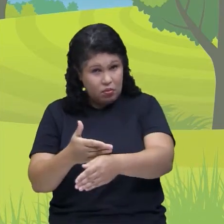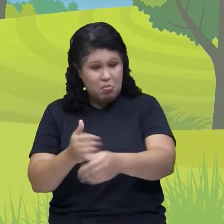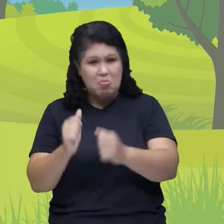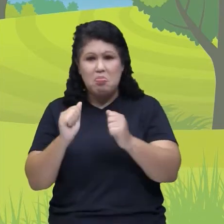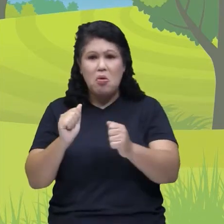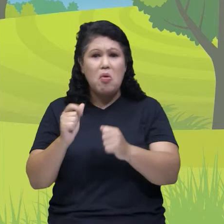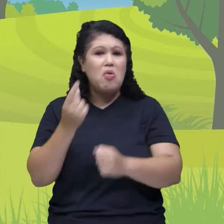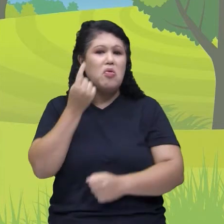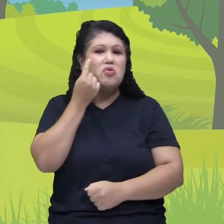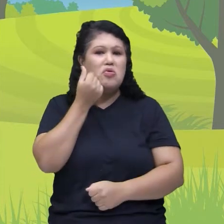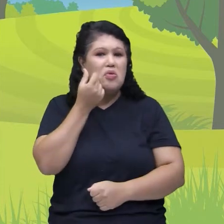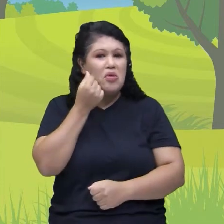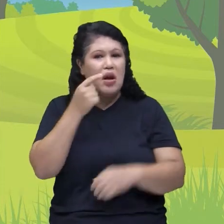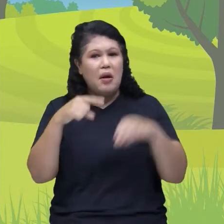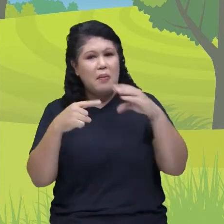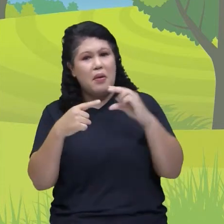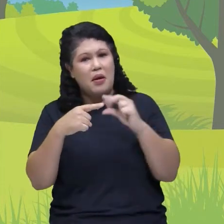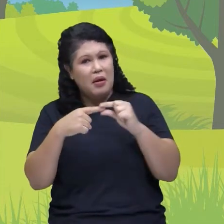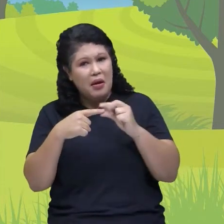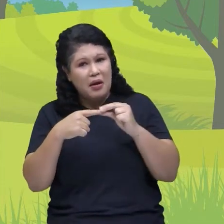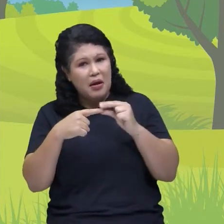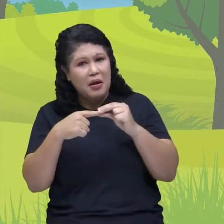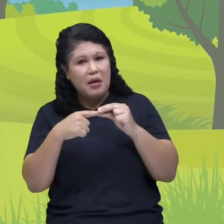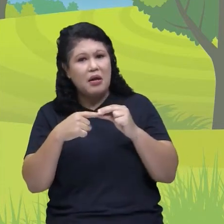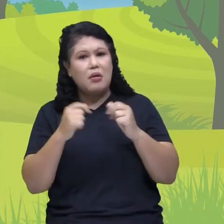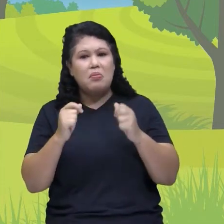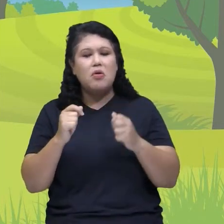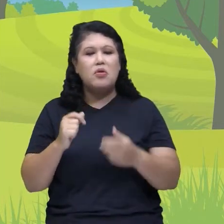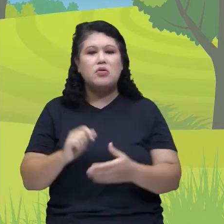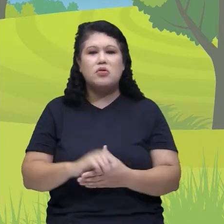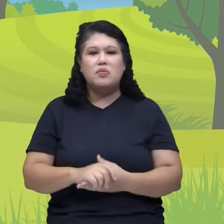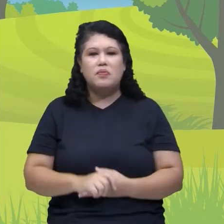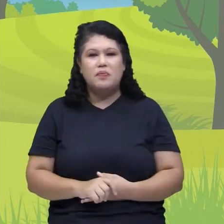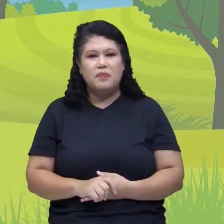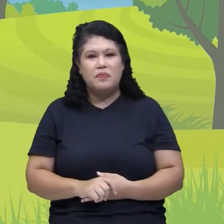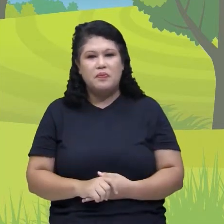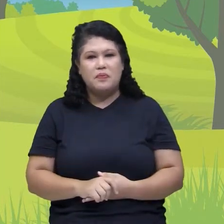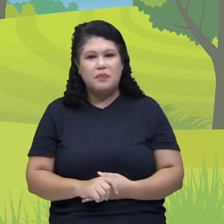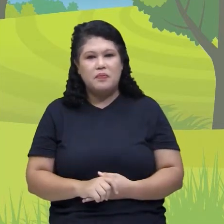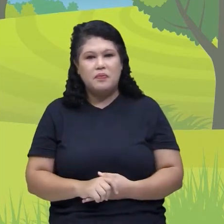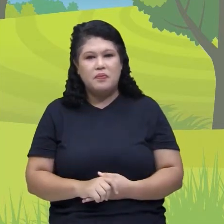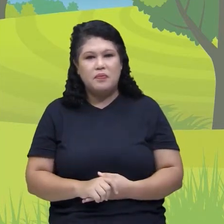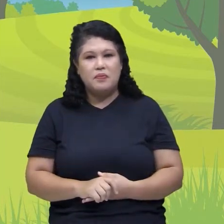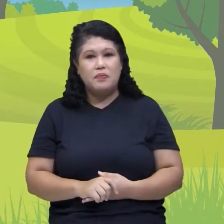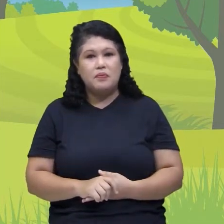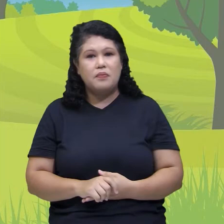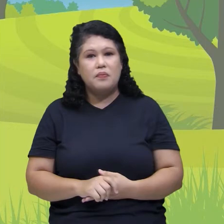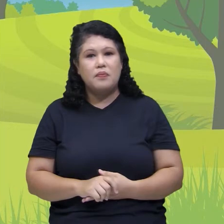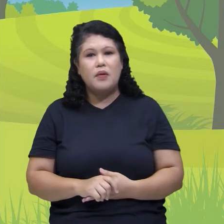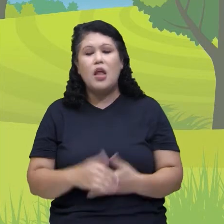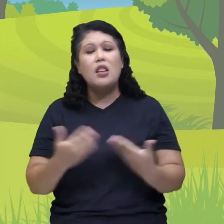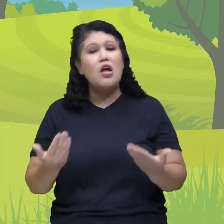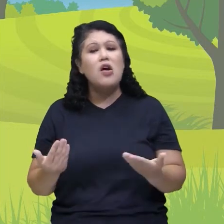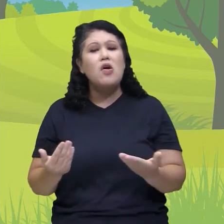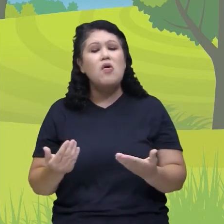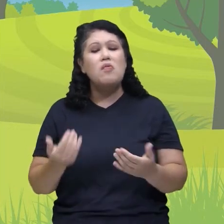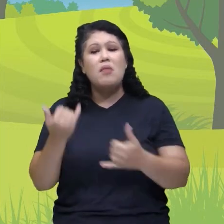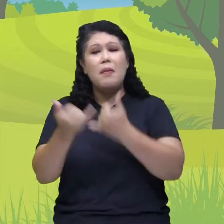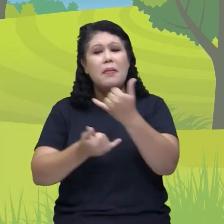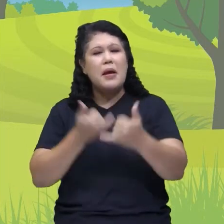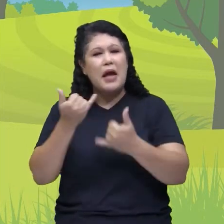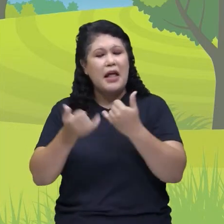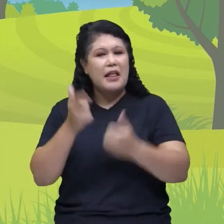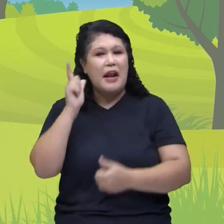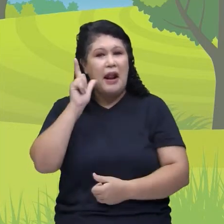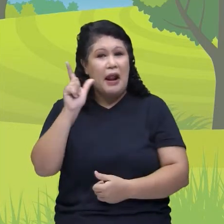lápis, caneta, pincel. Eu vou usar esse pincel aqui. Não tem problema, tá bom? Então, vamos fazer uma brincadeira super interessante